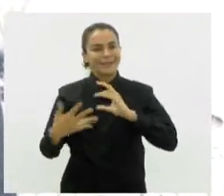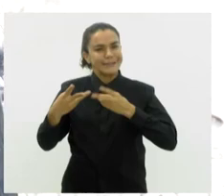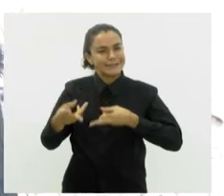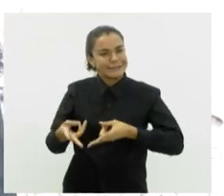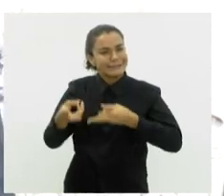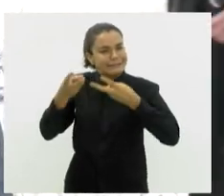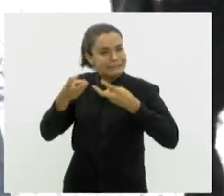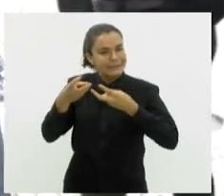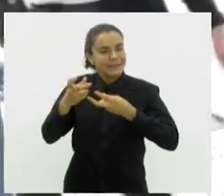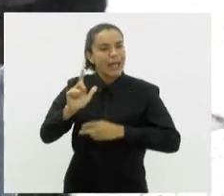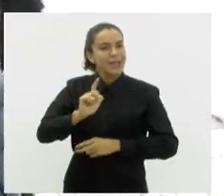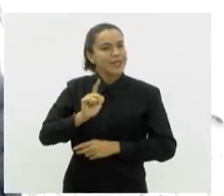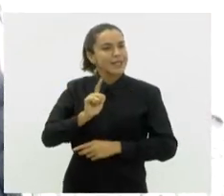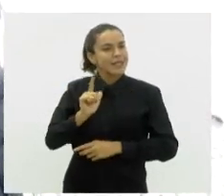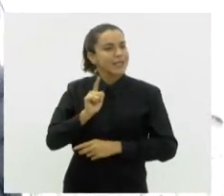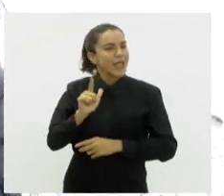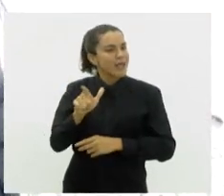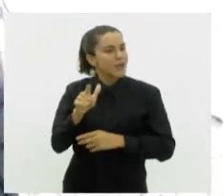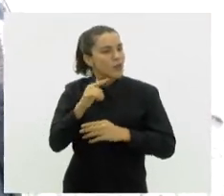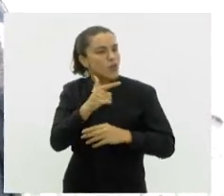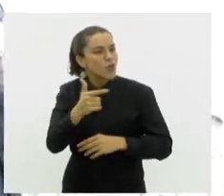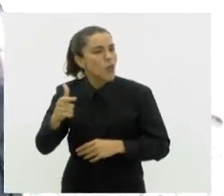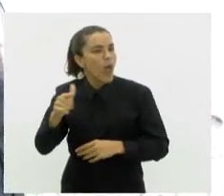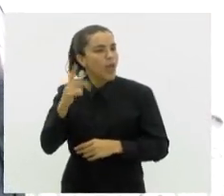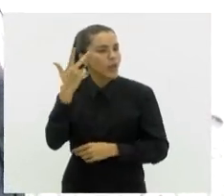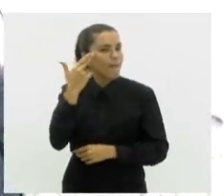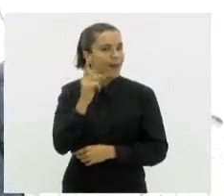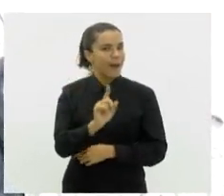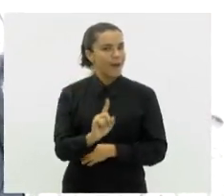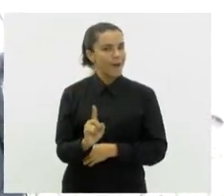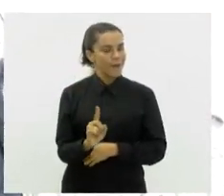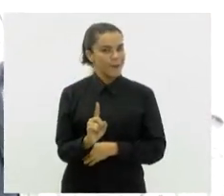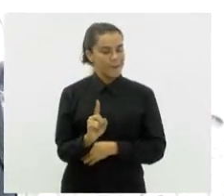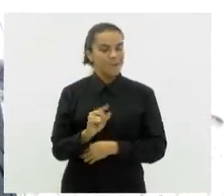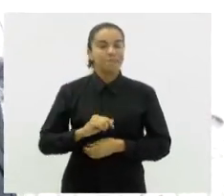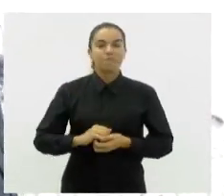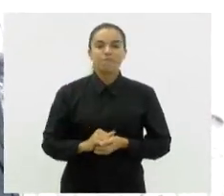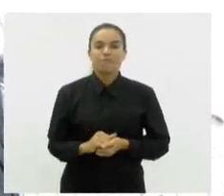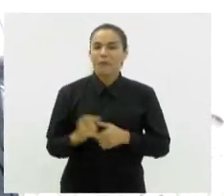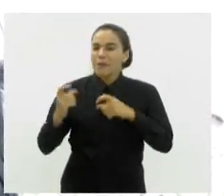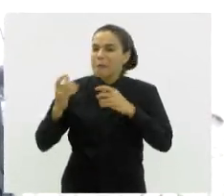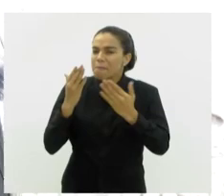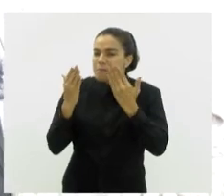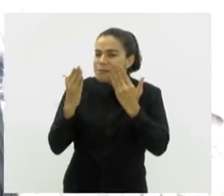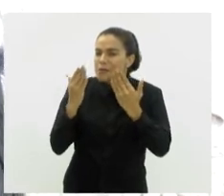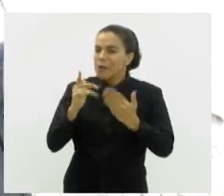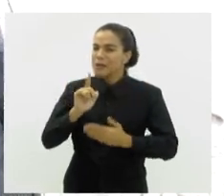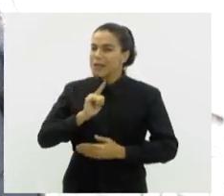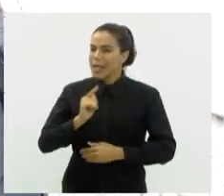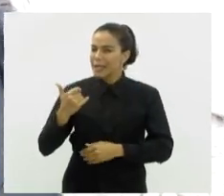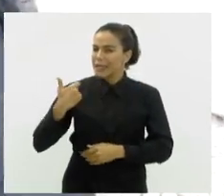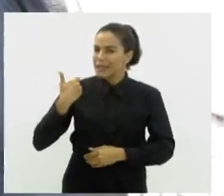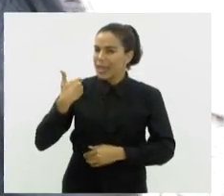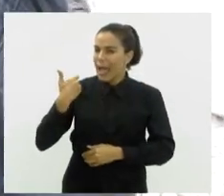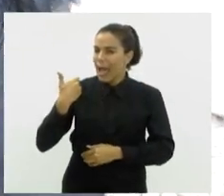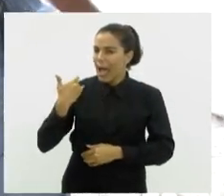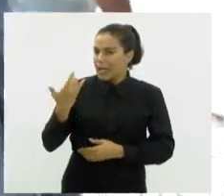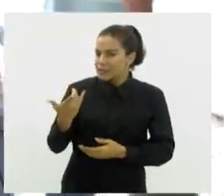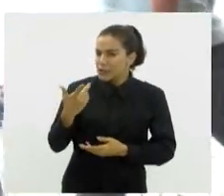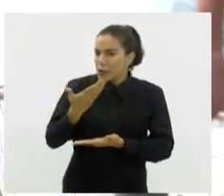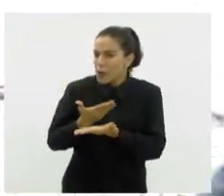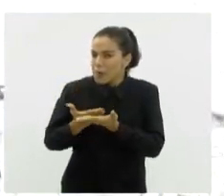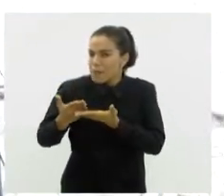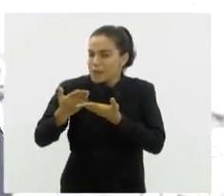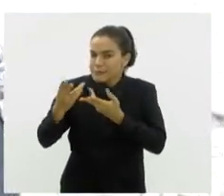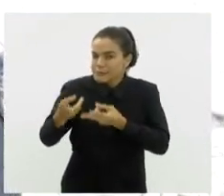a perceber que está fora do padrão, fora da normalidade. Doutora, tem alguma idade específica para esse transtorno?